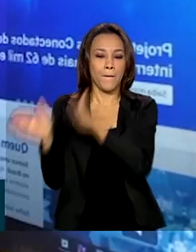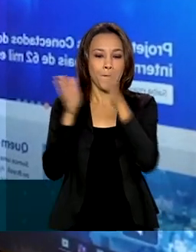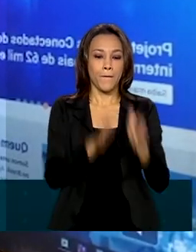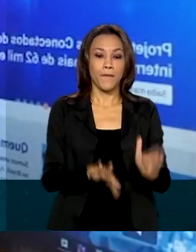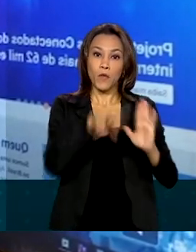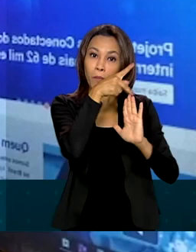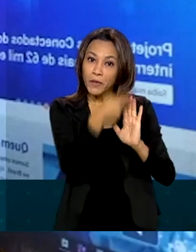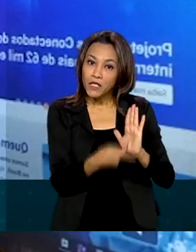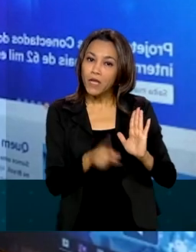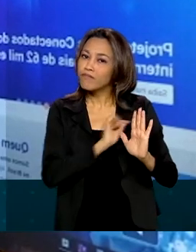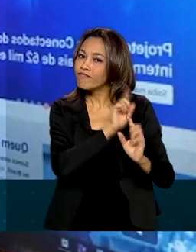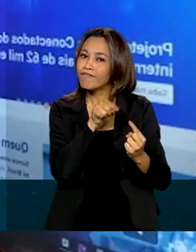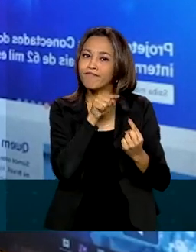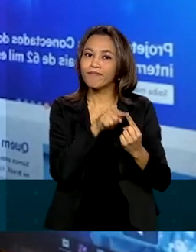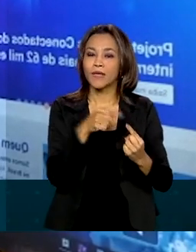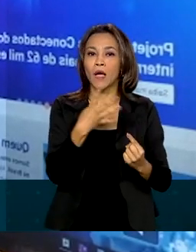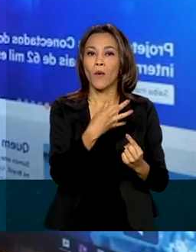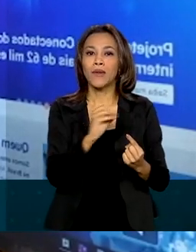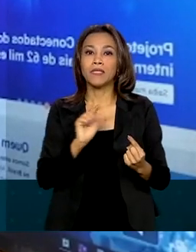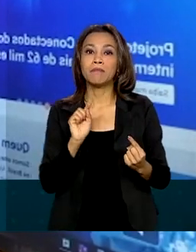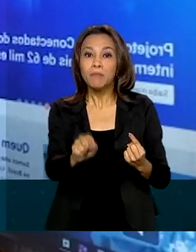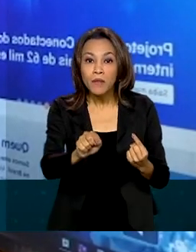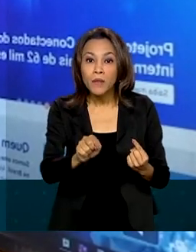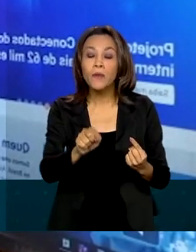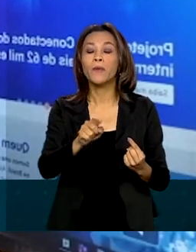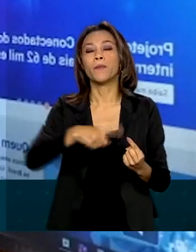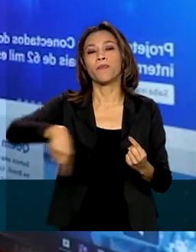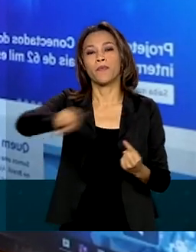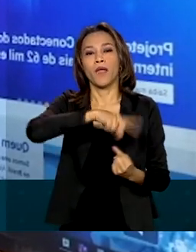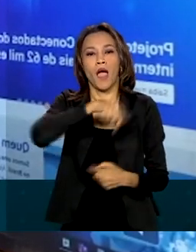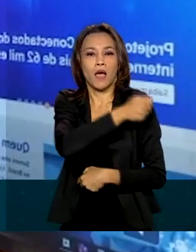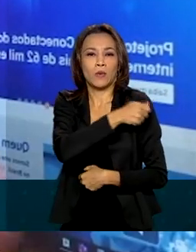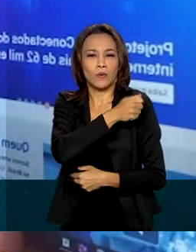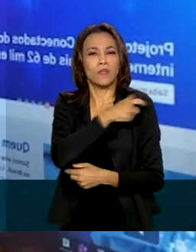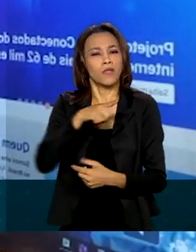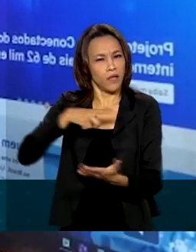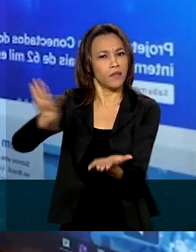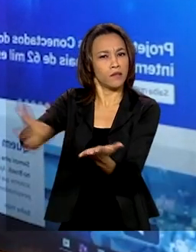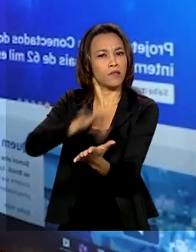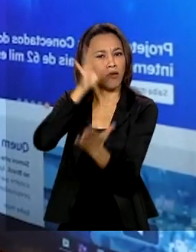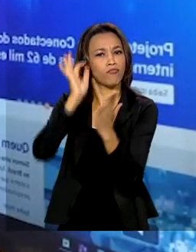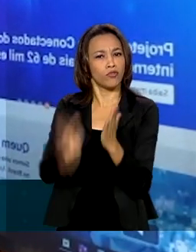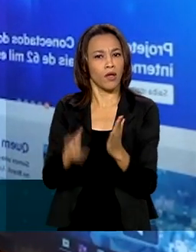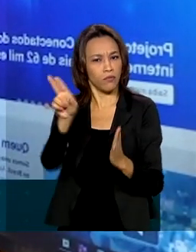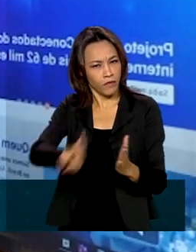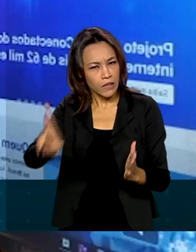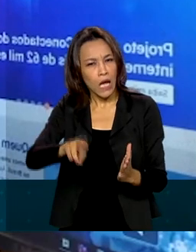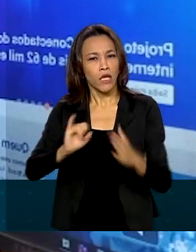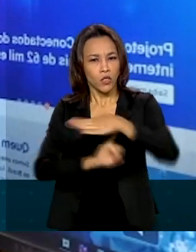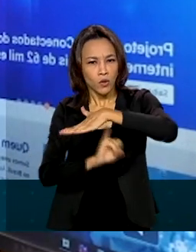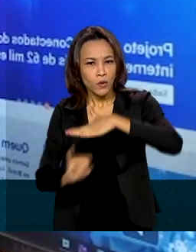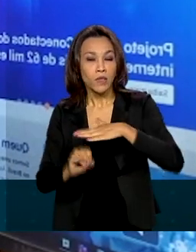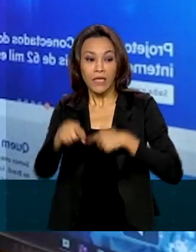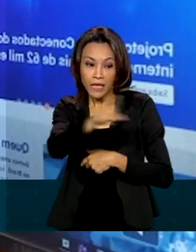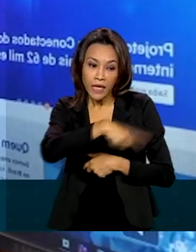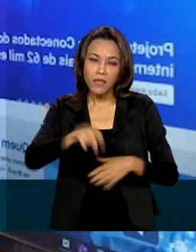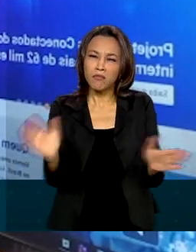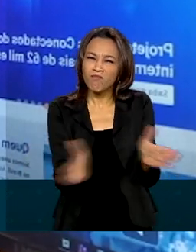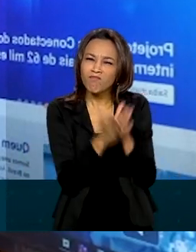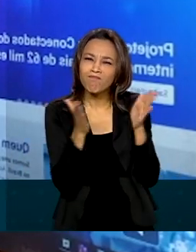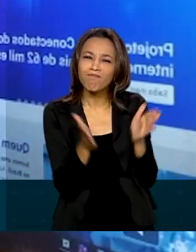atendimento de até 400 mil alunos matriculados nestas instituições e que se encontram em situação de vulnerabilidade